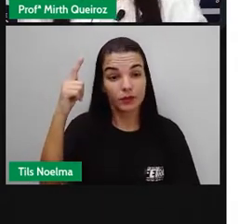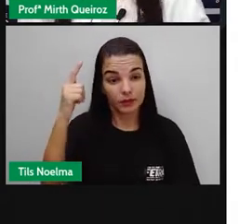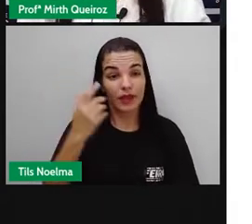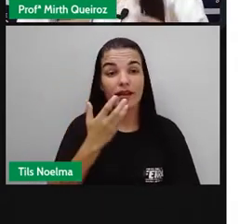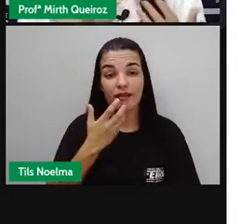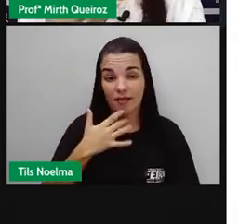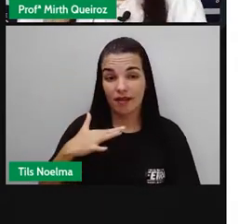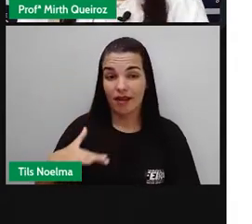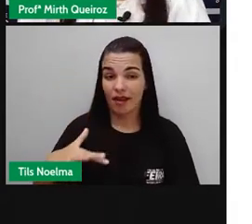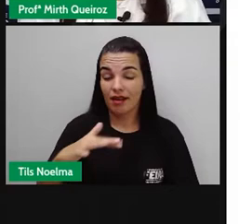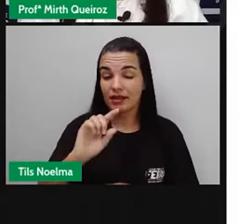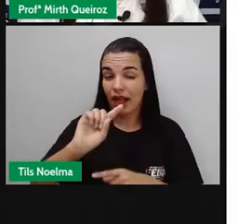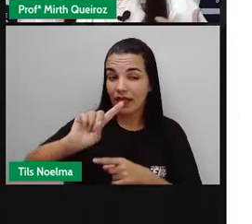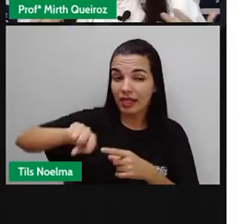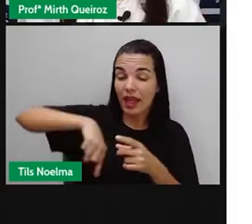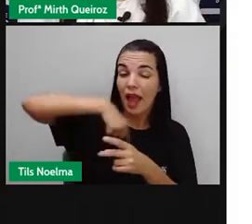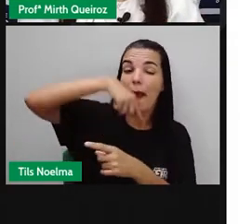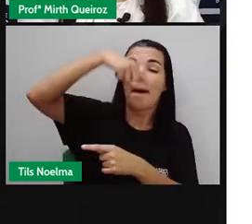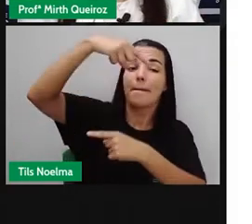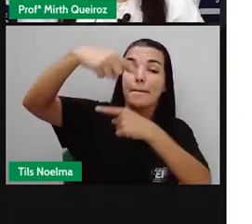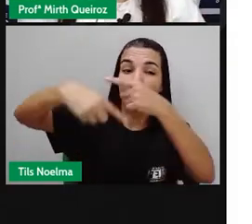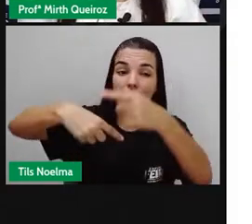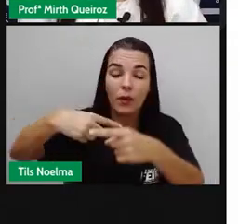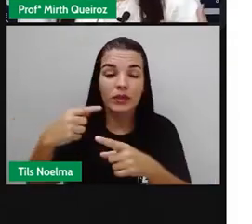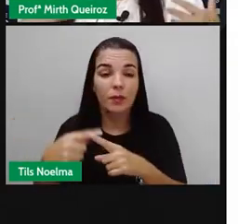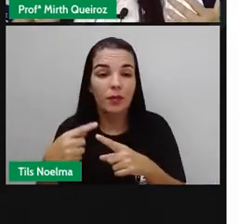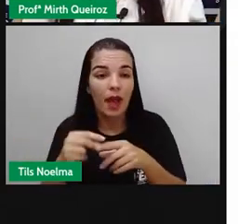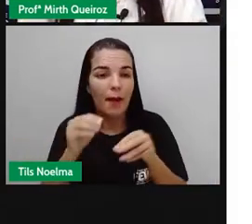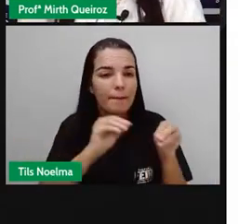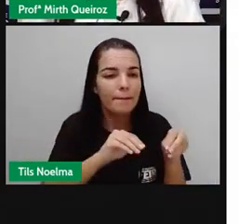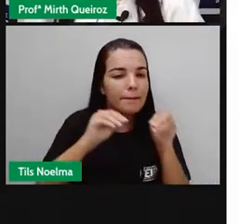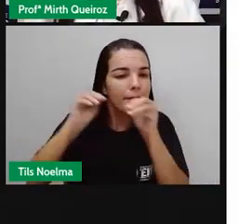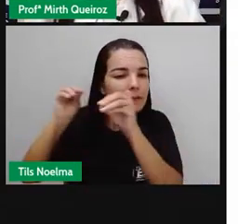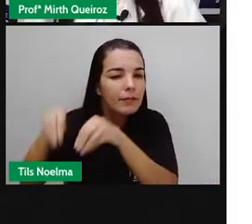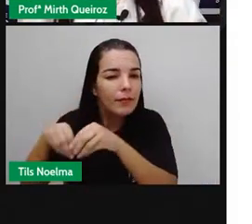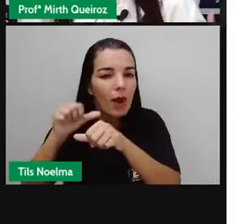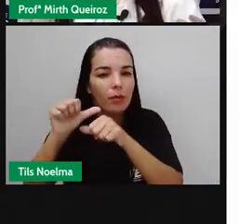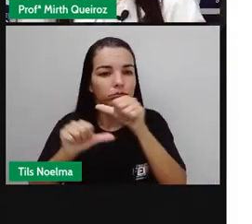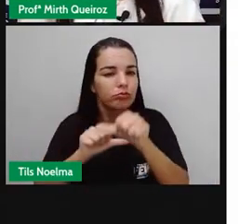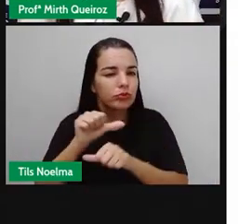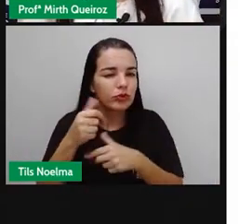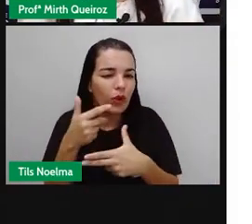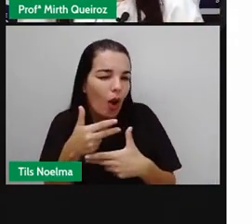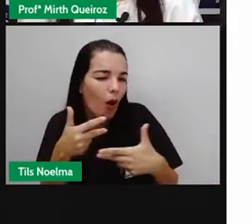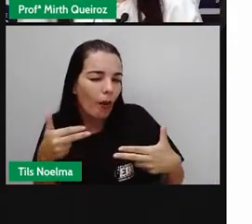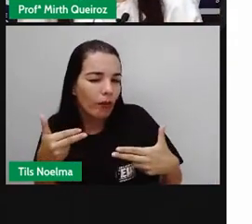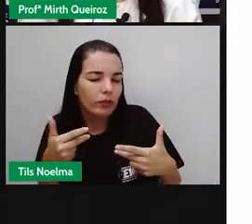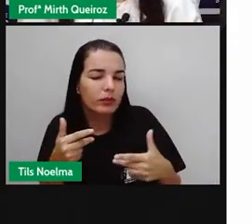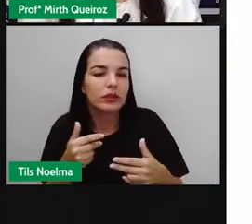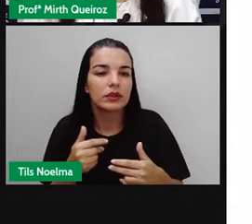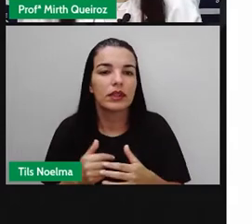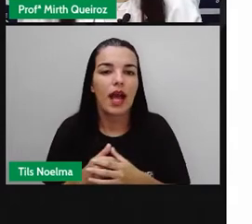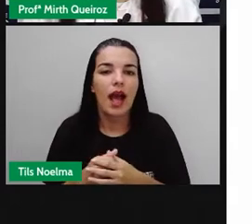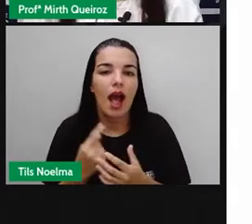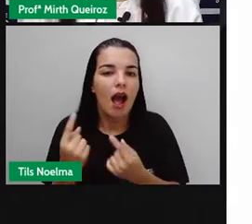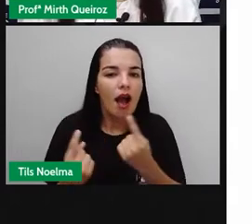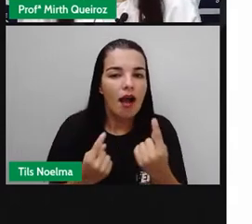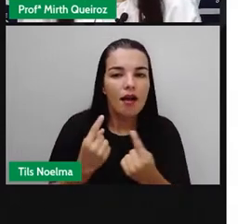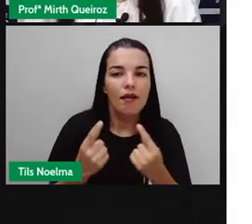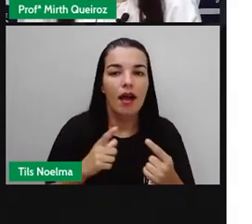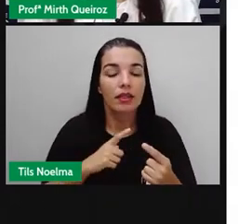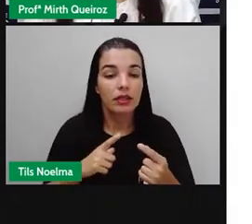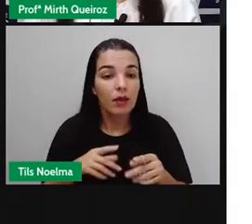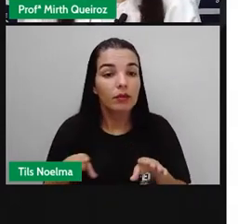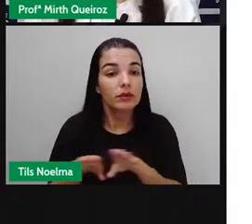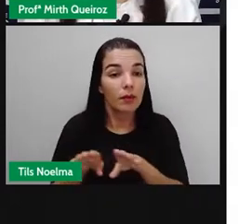Depois que se tiveram algumas alterações, modificaram algumas coisas, e aí eles passaram a